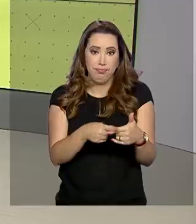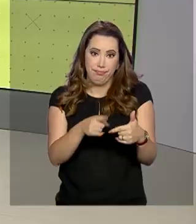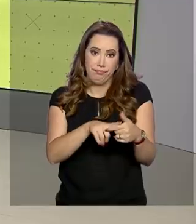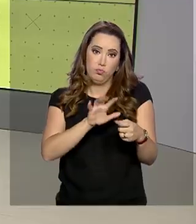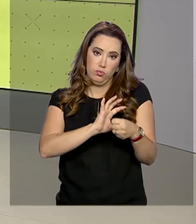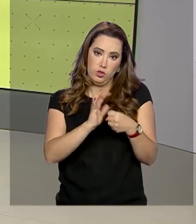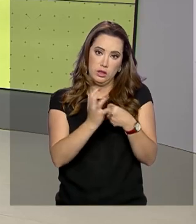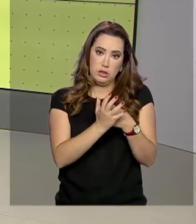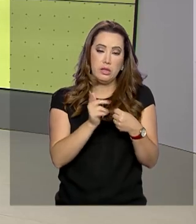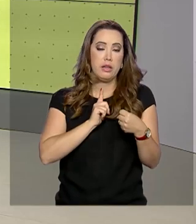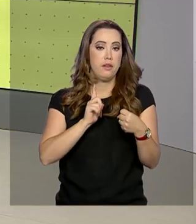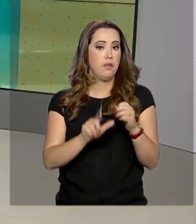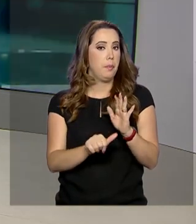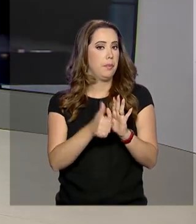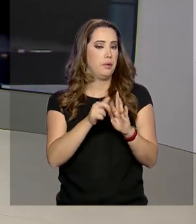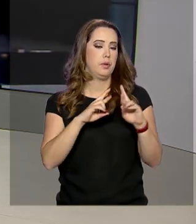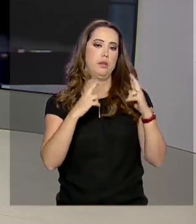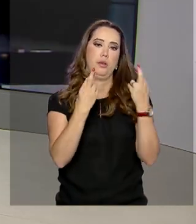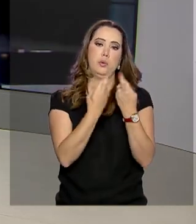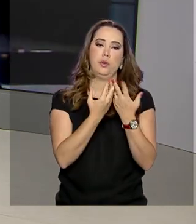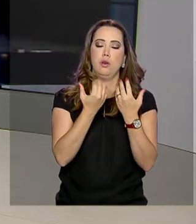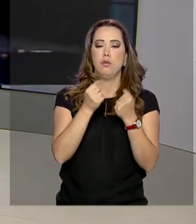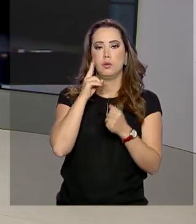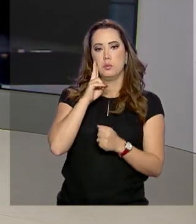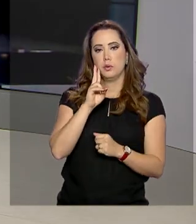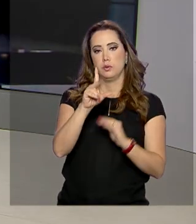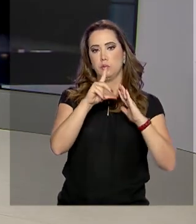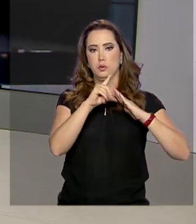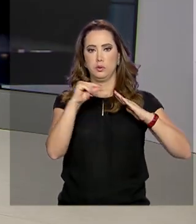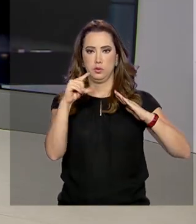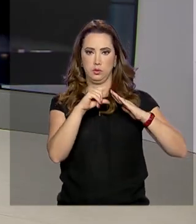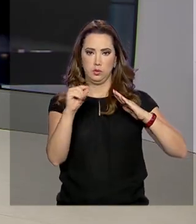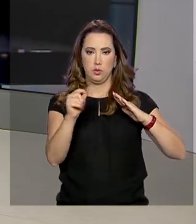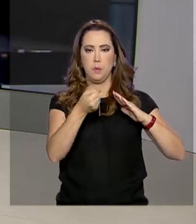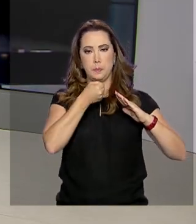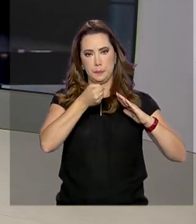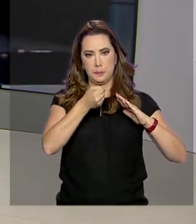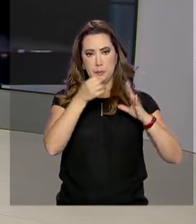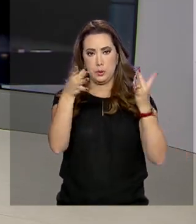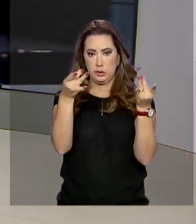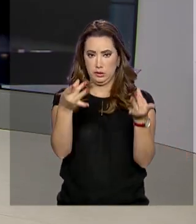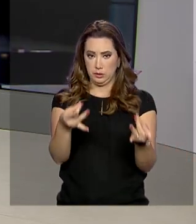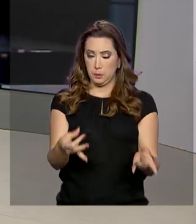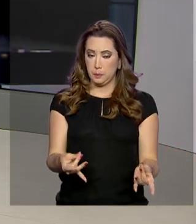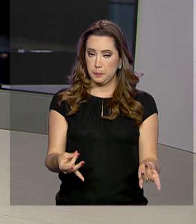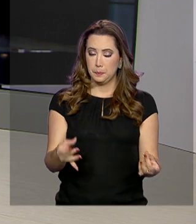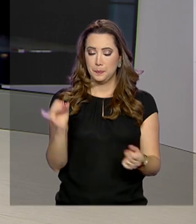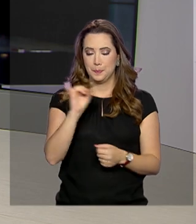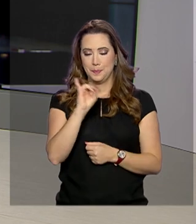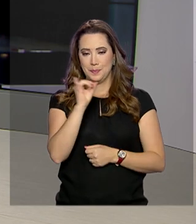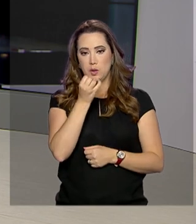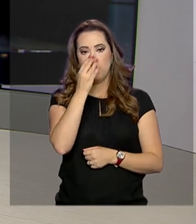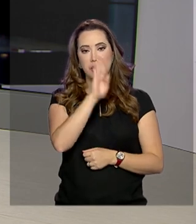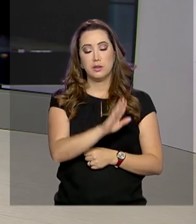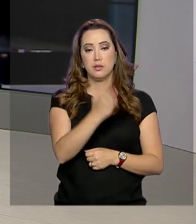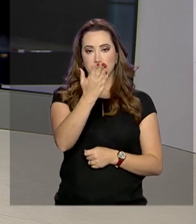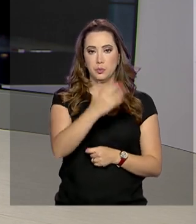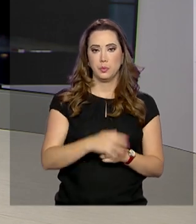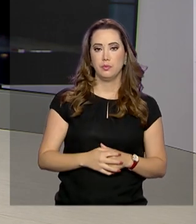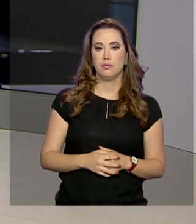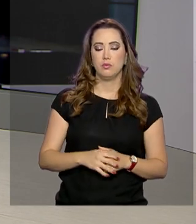Nós vamos então ao Palácio do Planalto onde está a repórter Luana Karen que tem mais informações para a gente. Oi Luana, boa tarde.